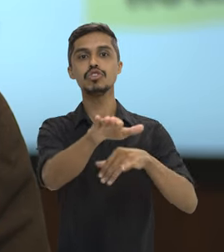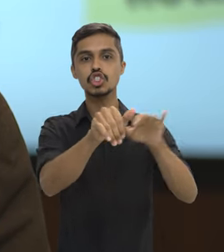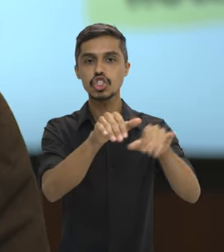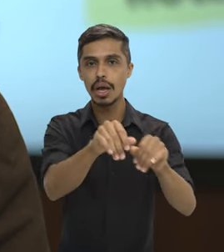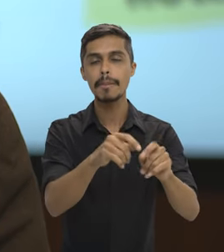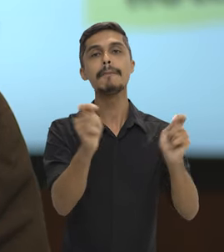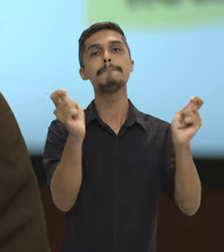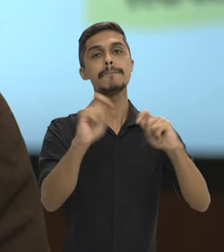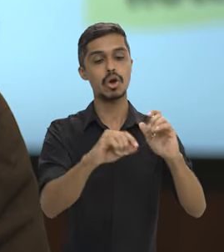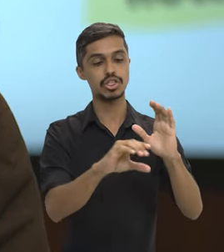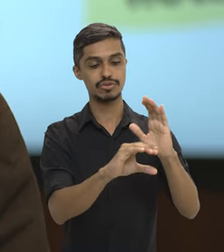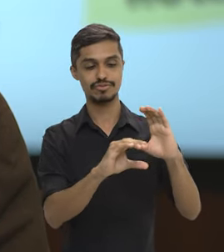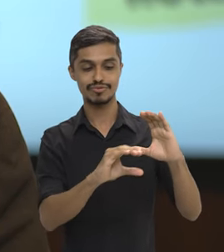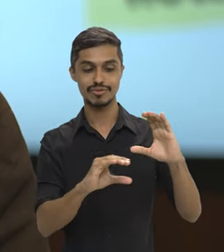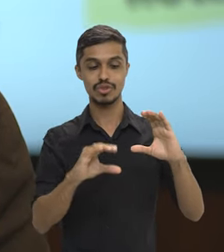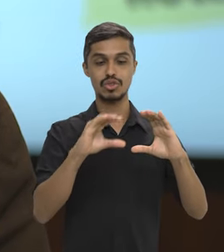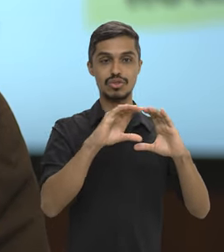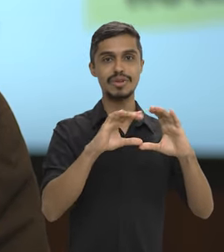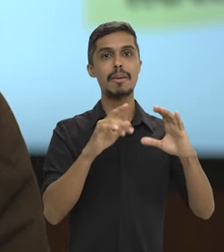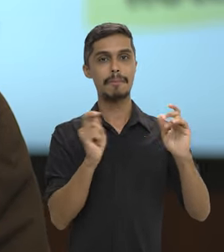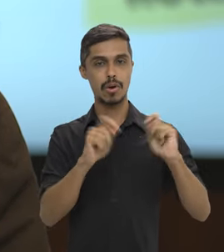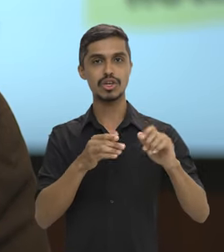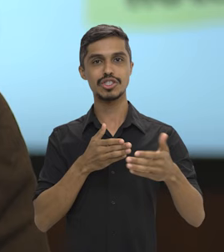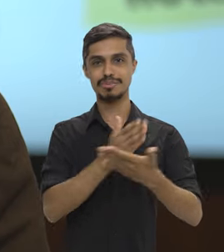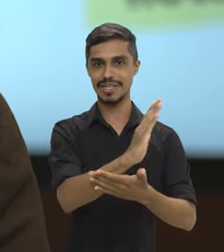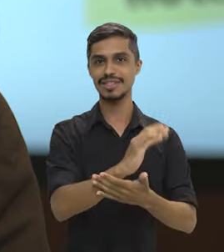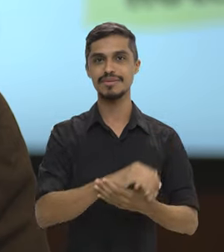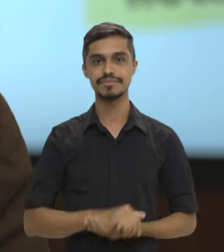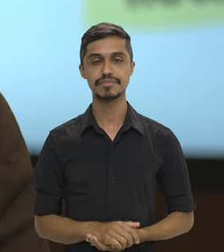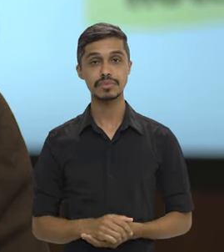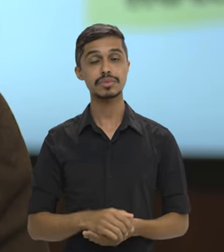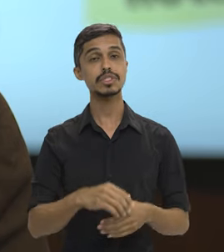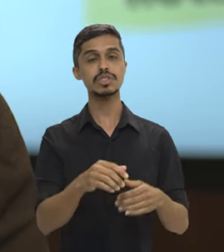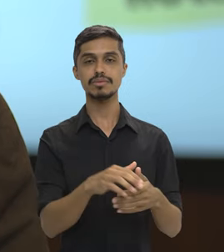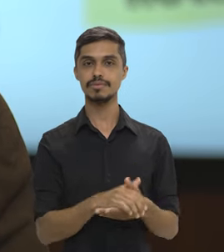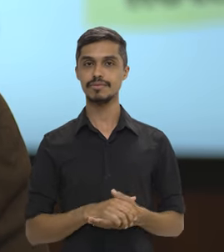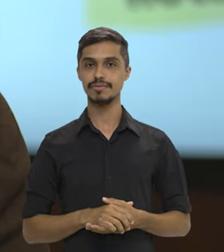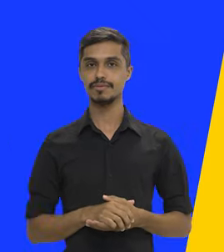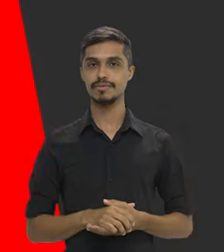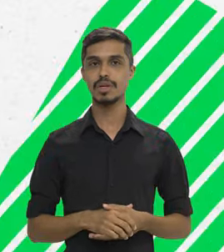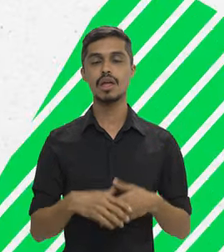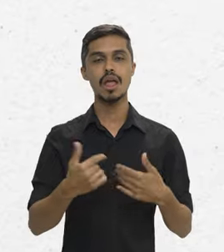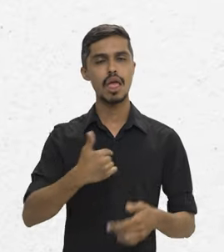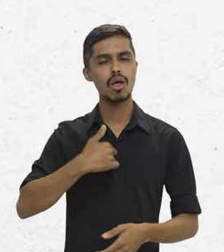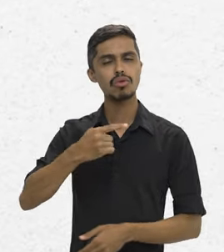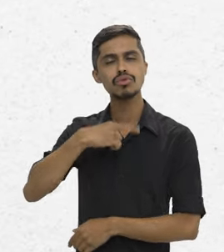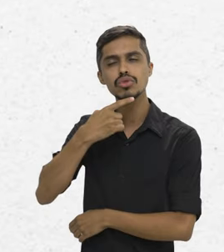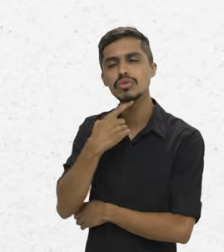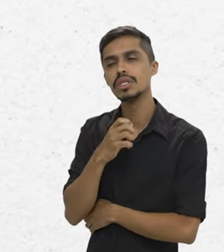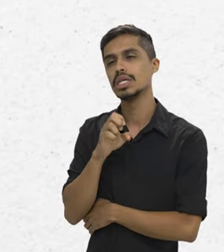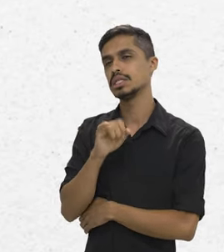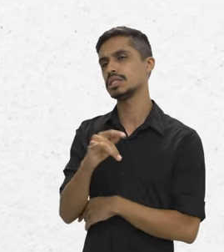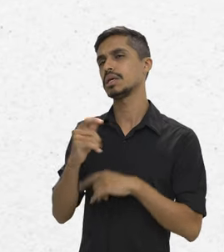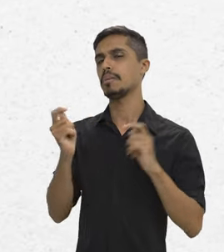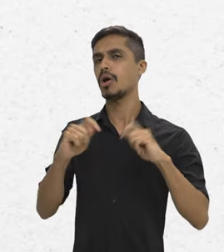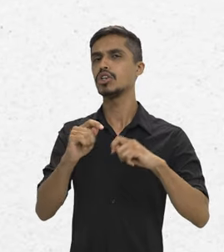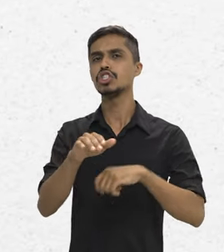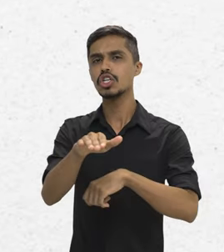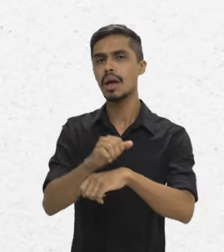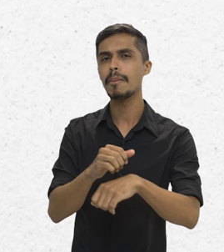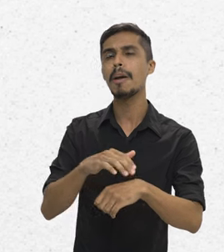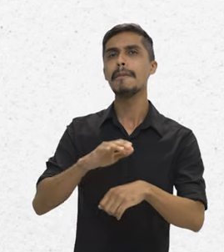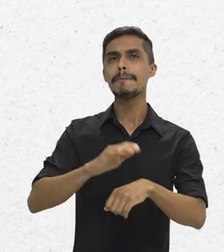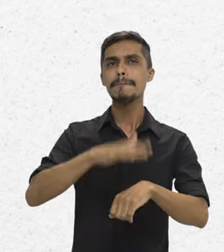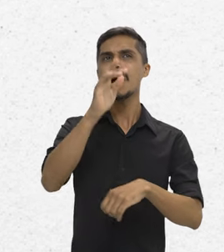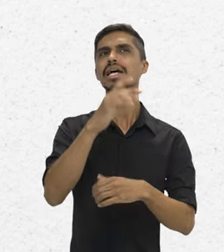poder ser chamados para ocupar essas vagas, também de acordo com a sua ordem de preferência. Eu tenho uma dúvida. Será que poderão ser